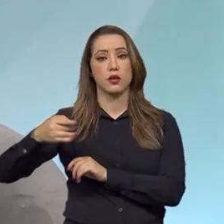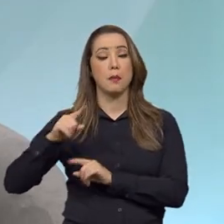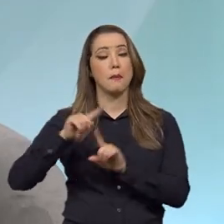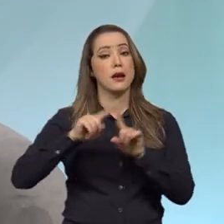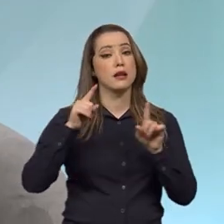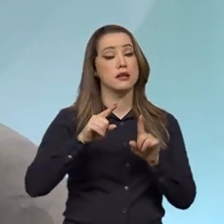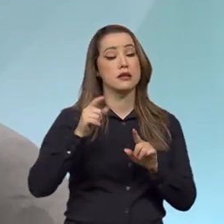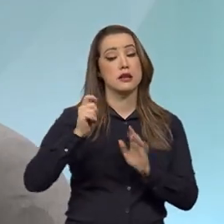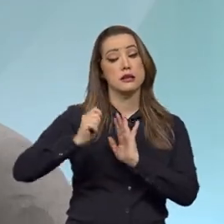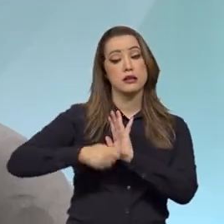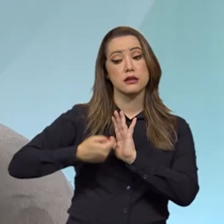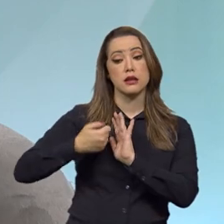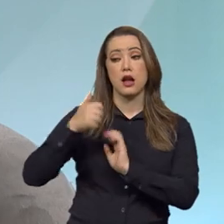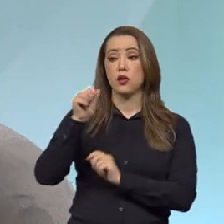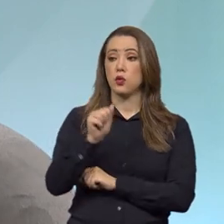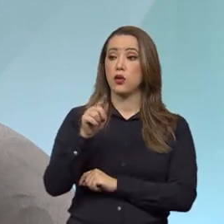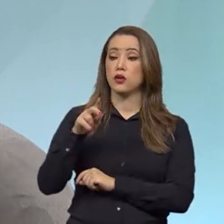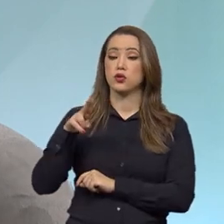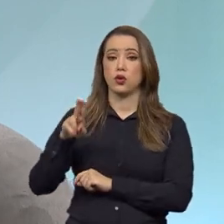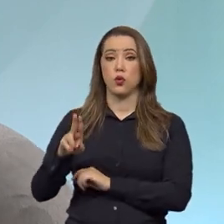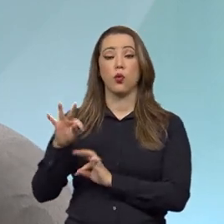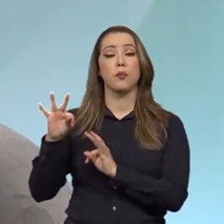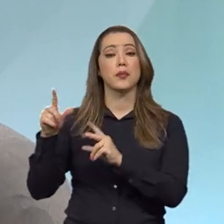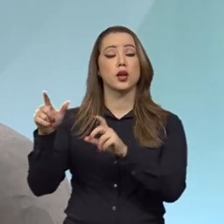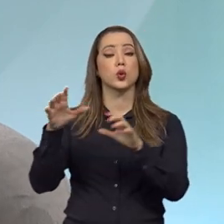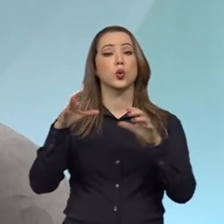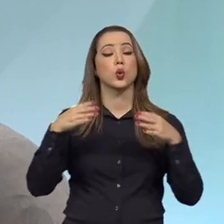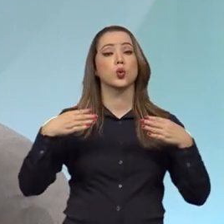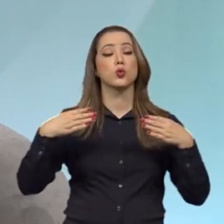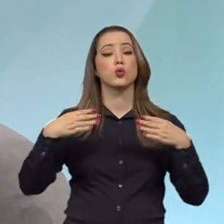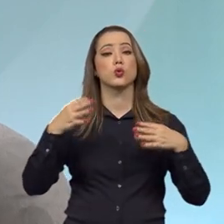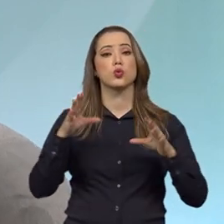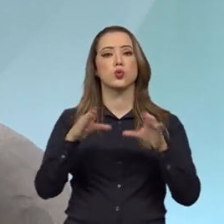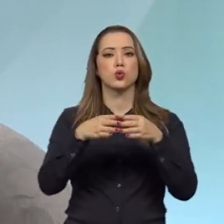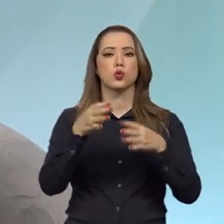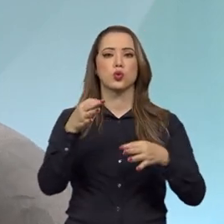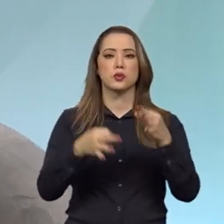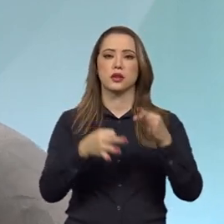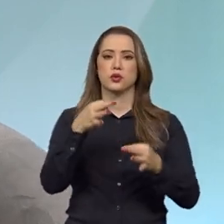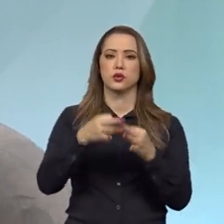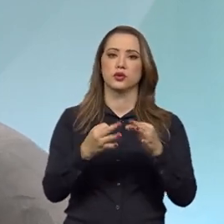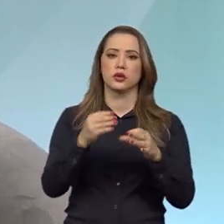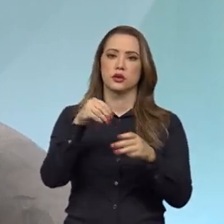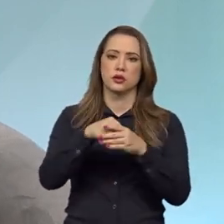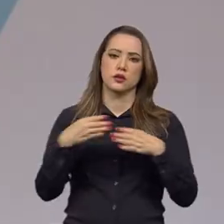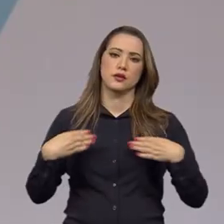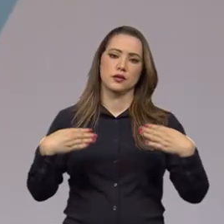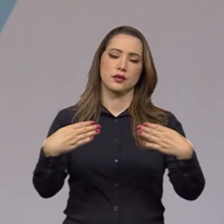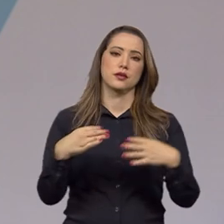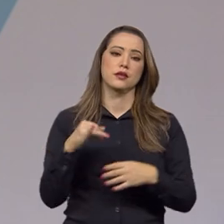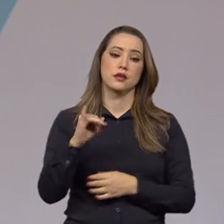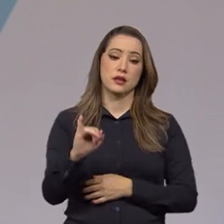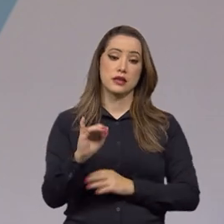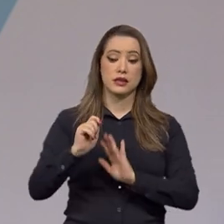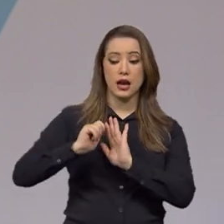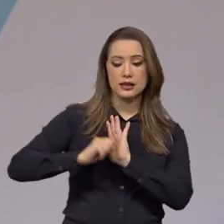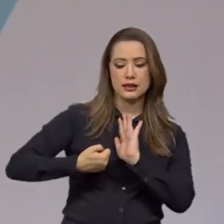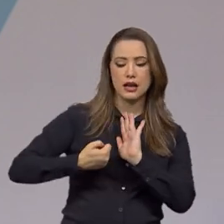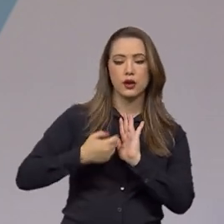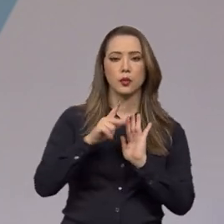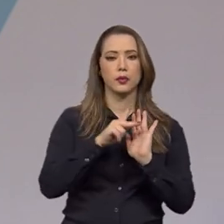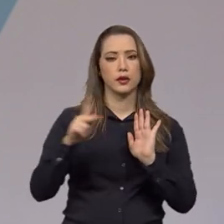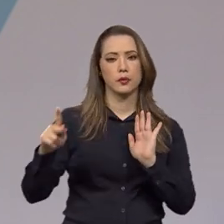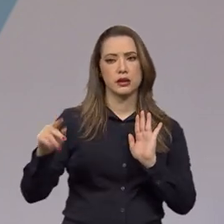ele vale para todos os órgãos jurídicos da Esplanada. E, por sua vez, como você muito bem lembrou, ele é ratificado,